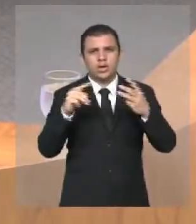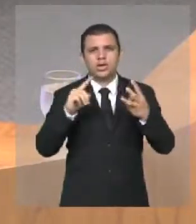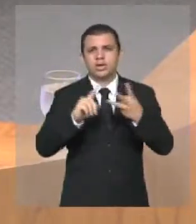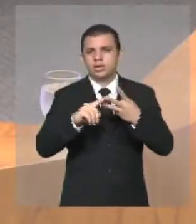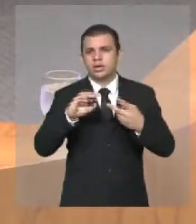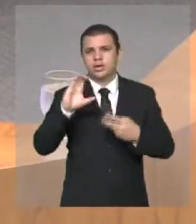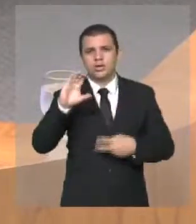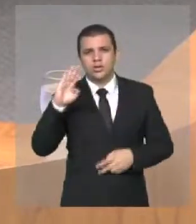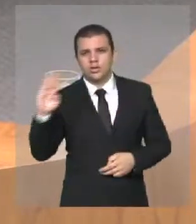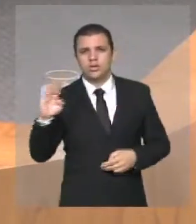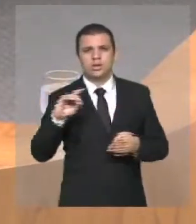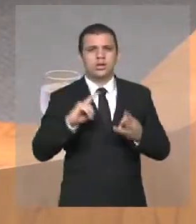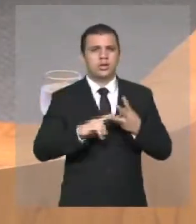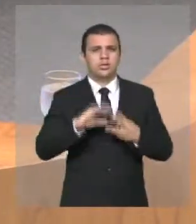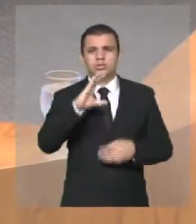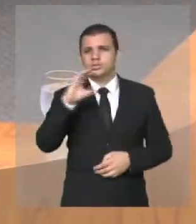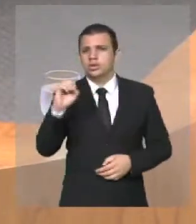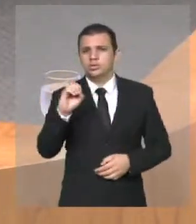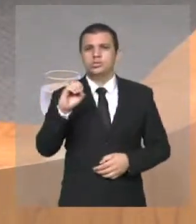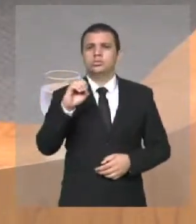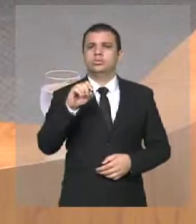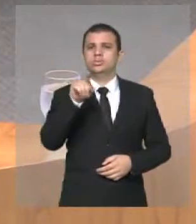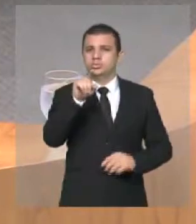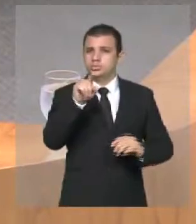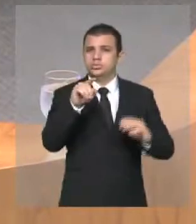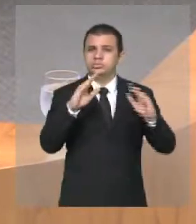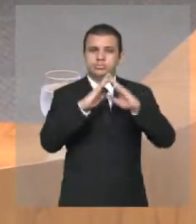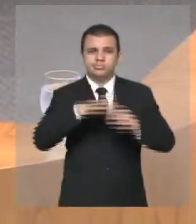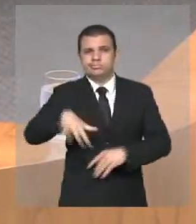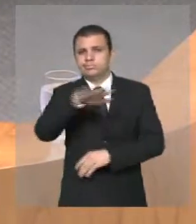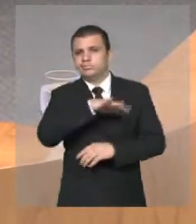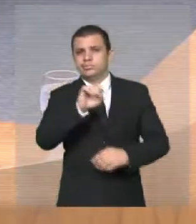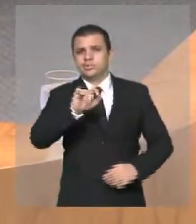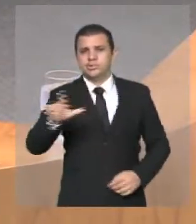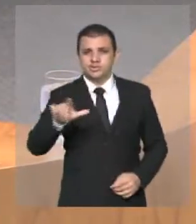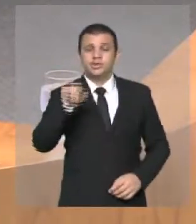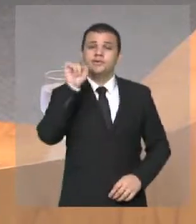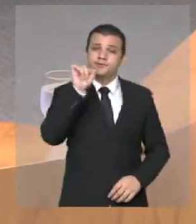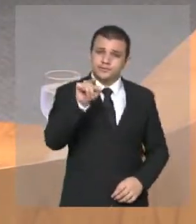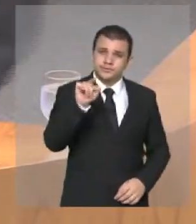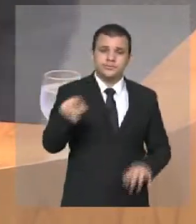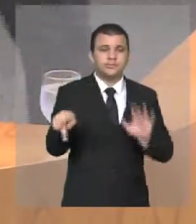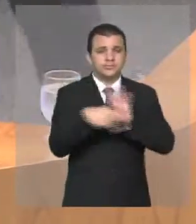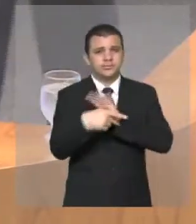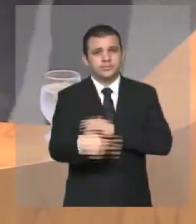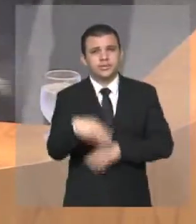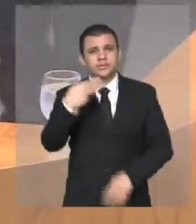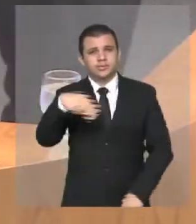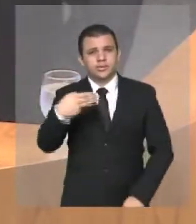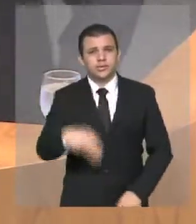Operária, você, população ludovicense, você, população maranhense,